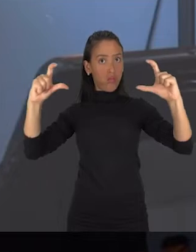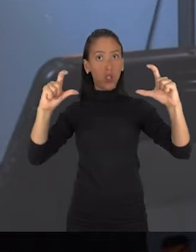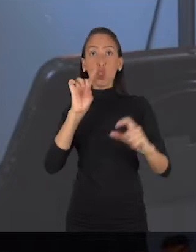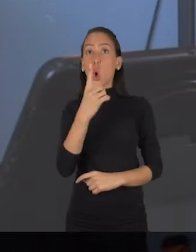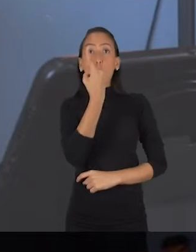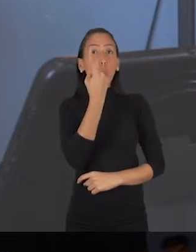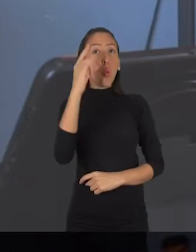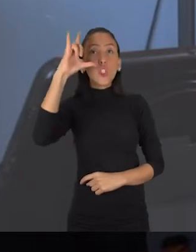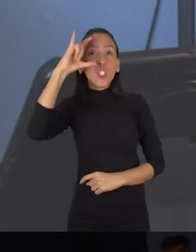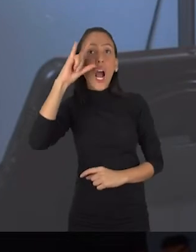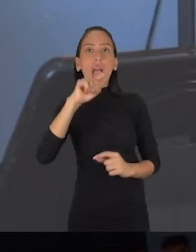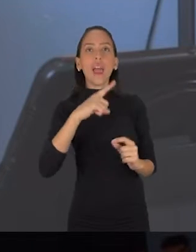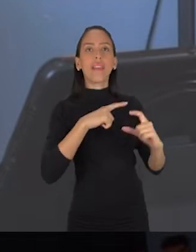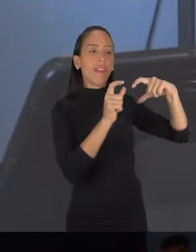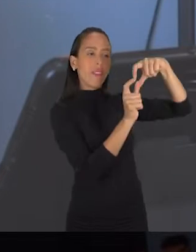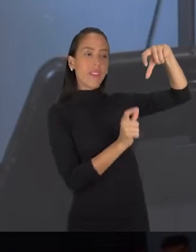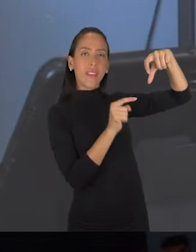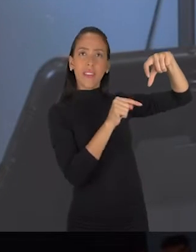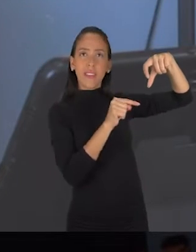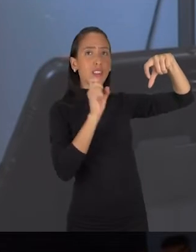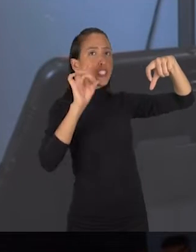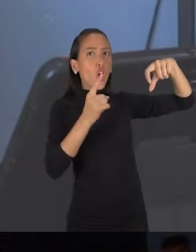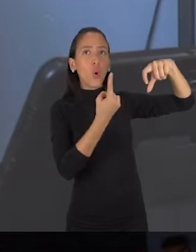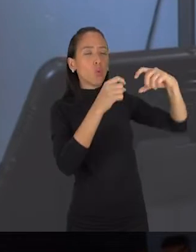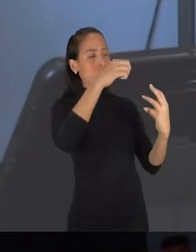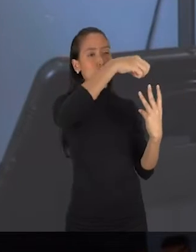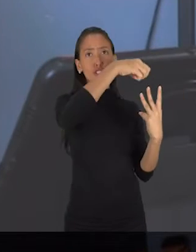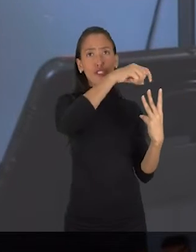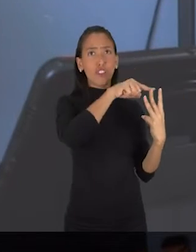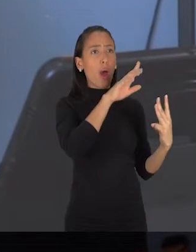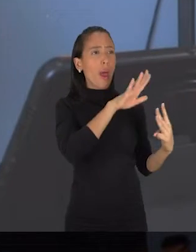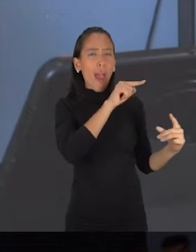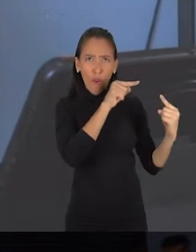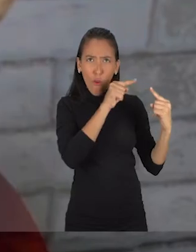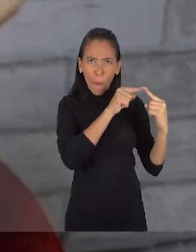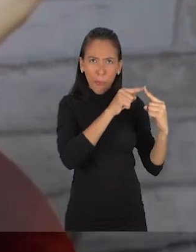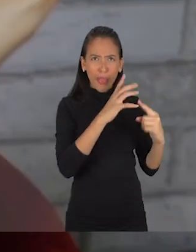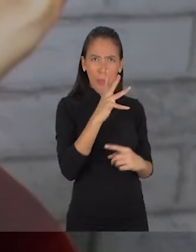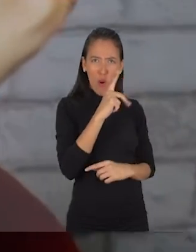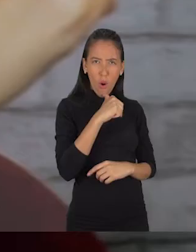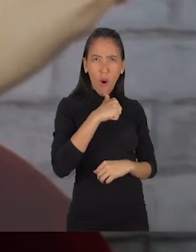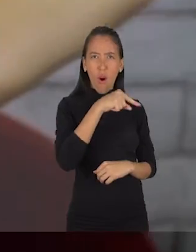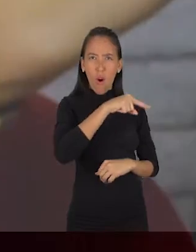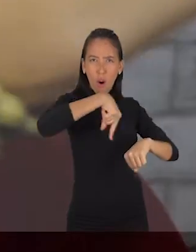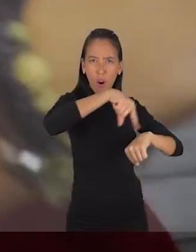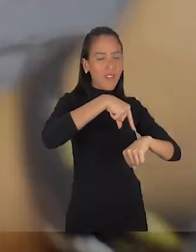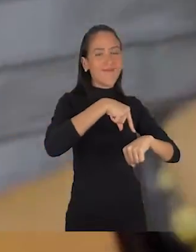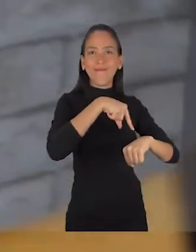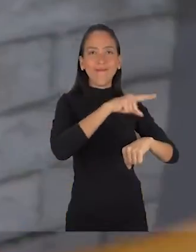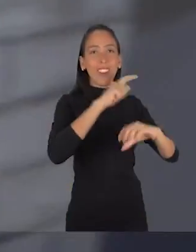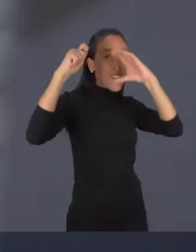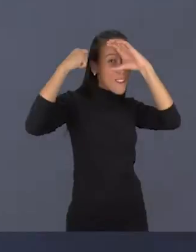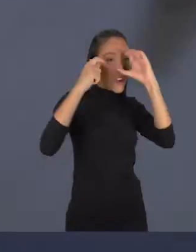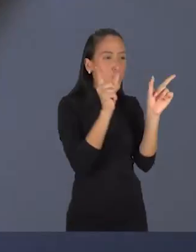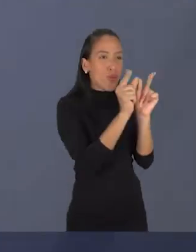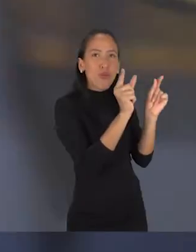vídeo na vertical é o story do Instagram. Mas o story não é uma ferramenta para vídeos longos. Então assim, você faz o seu vídeo